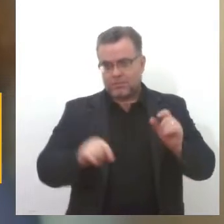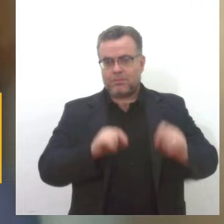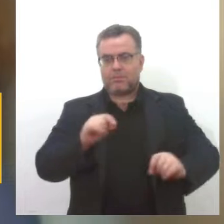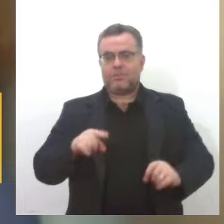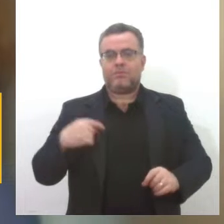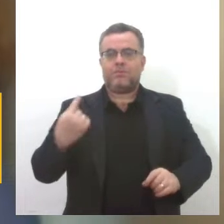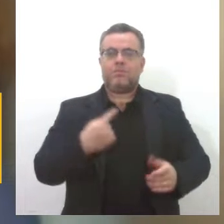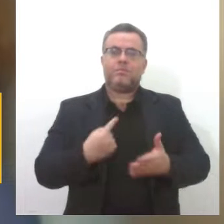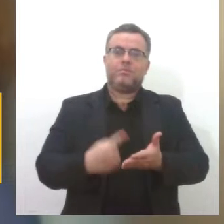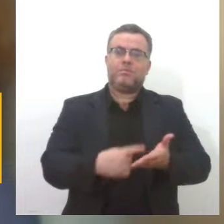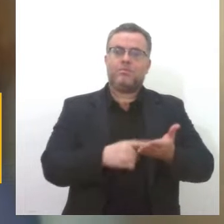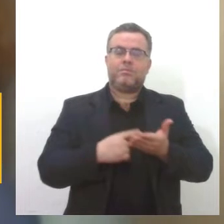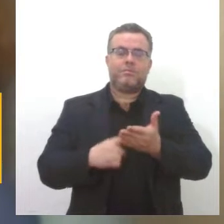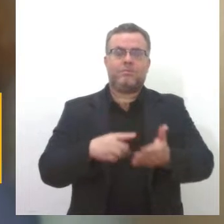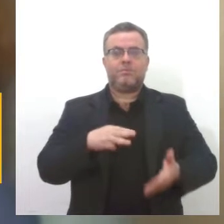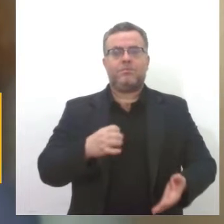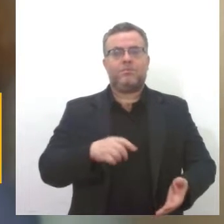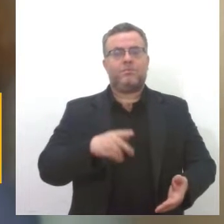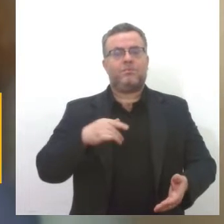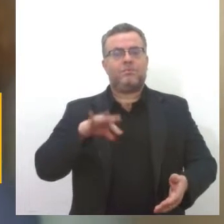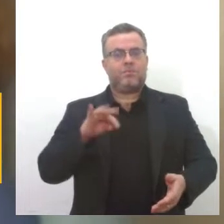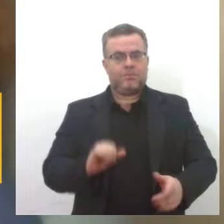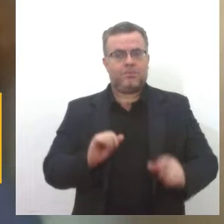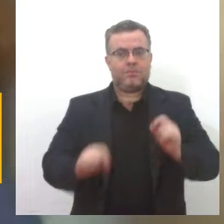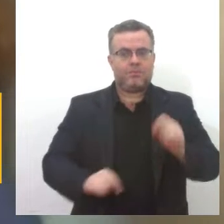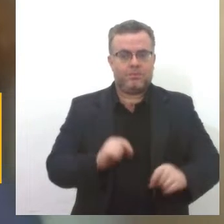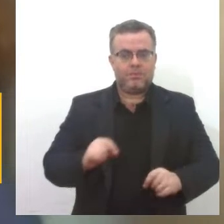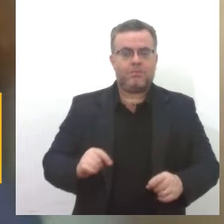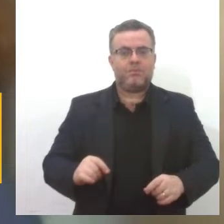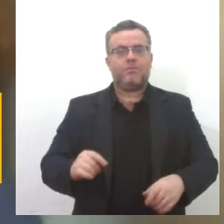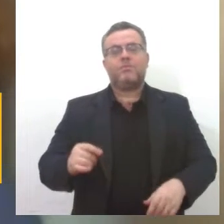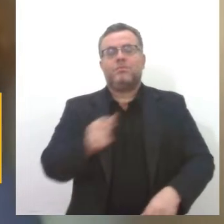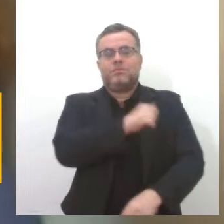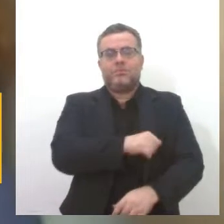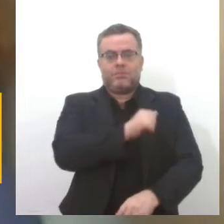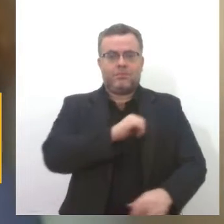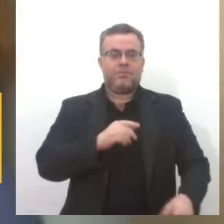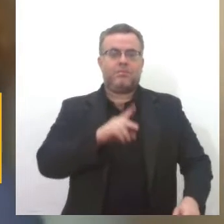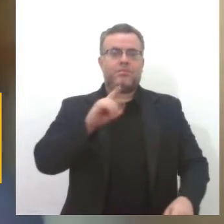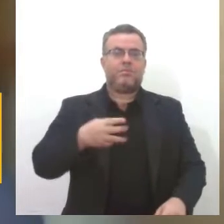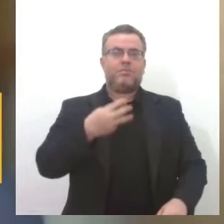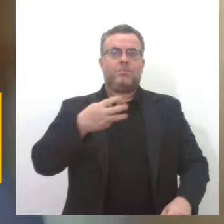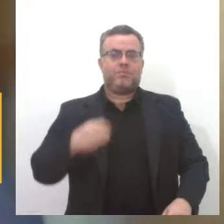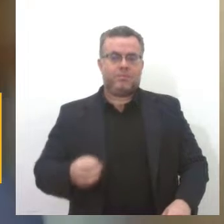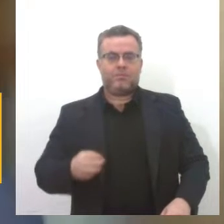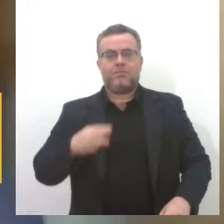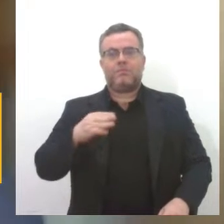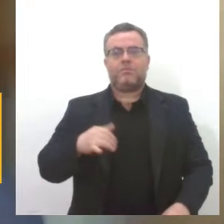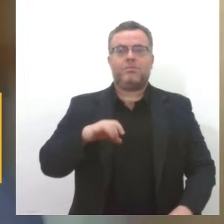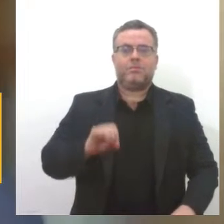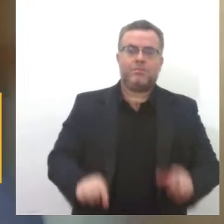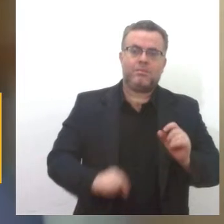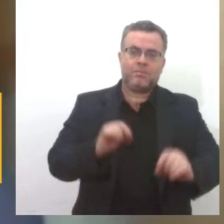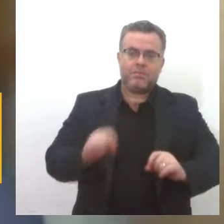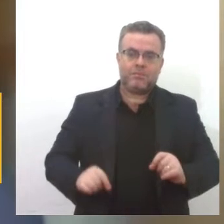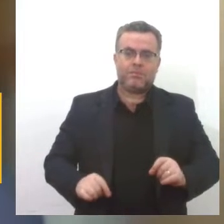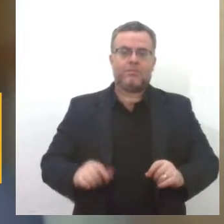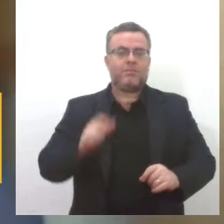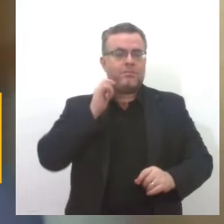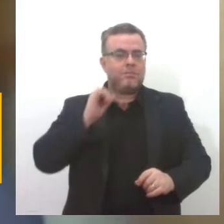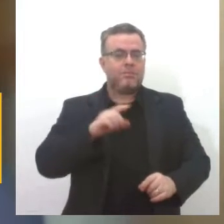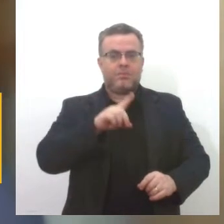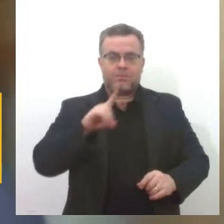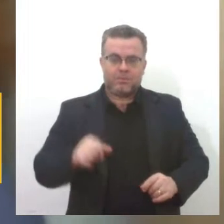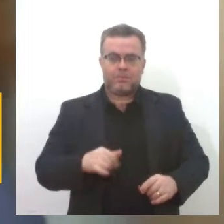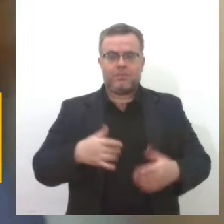a Jerônima Mesquita, que era uma enfermeira, e esse dia, o dia 30 de abril, é o dia que se comemora